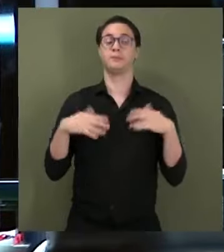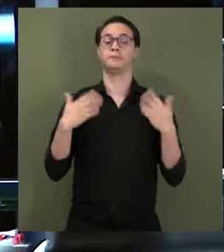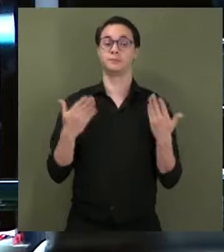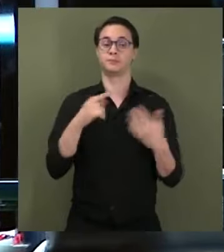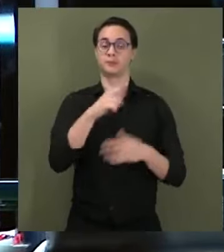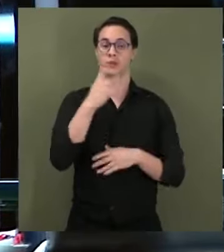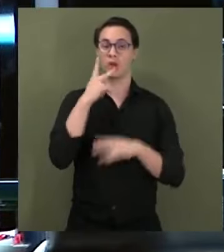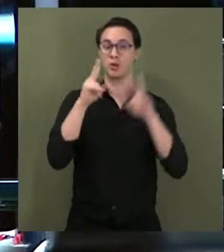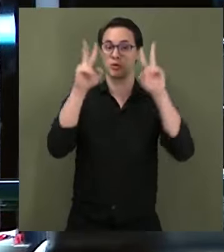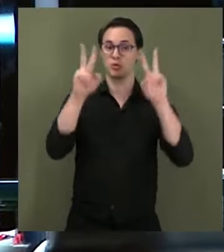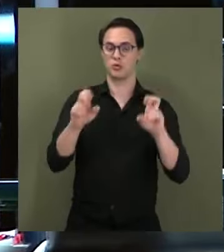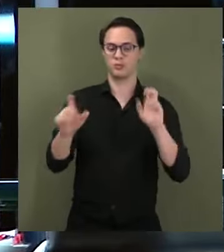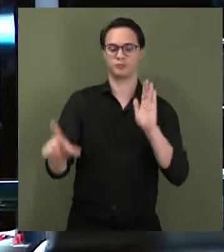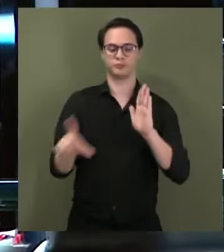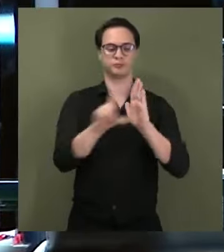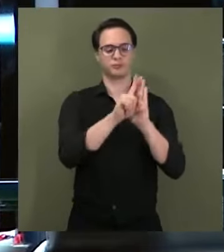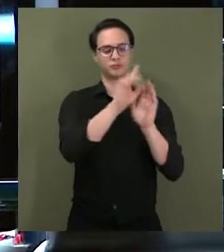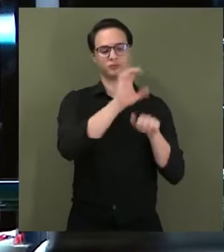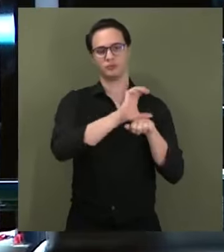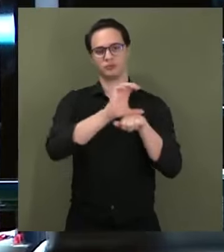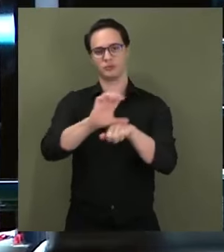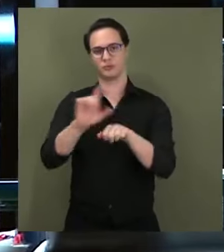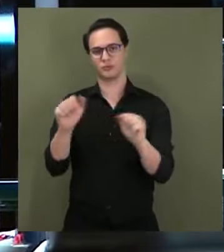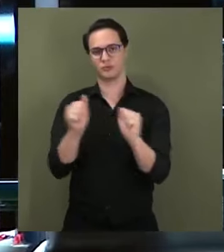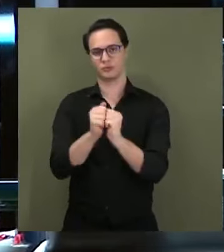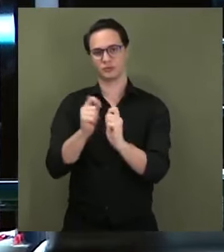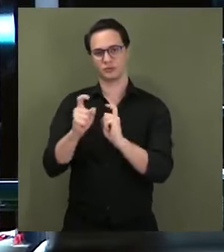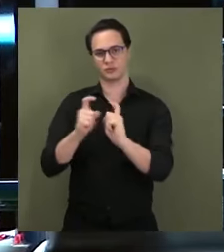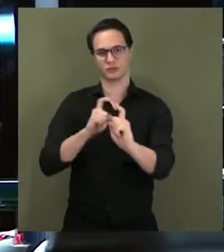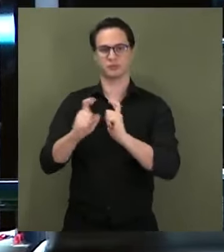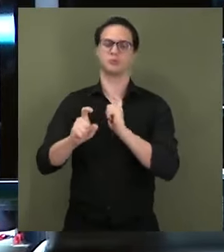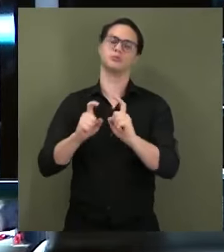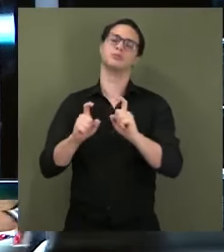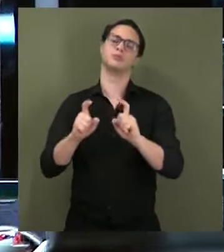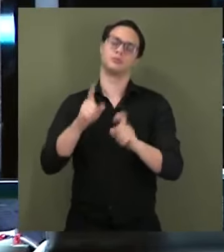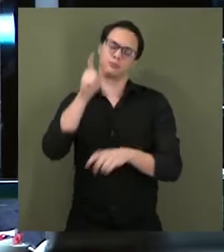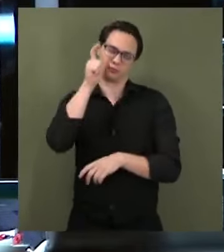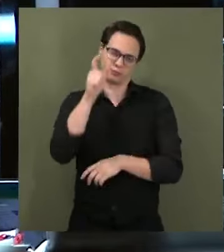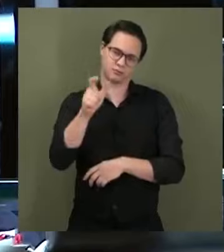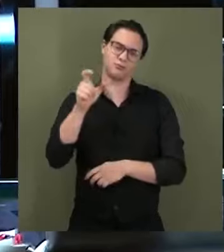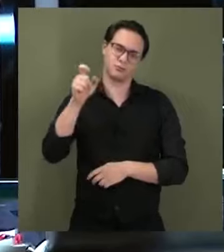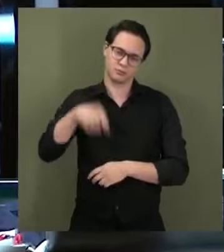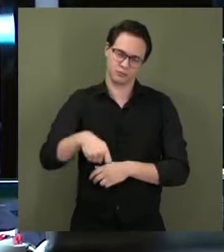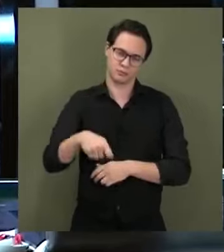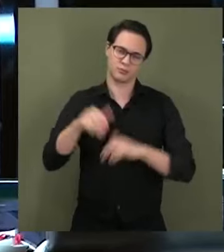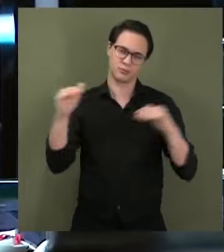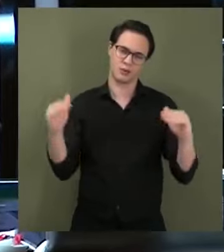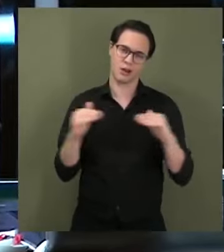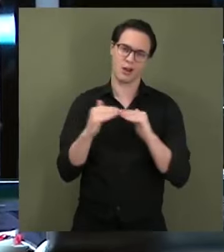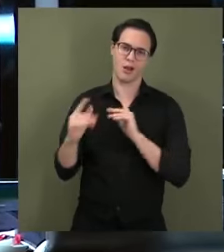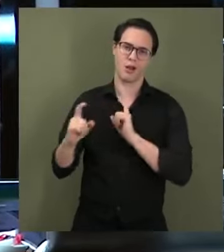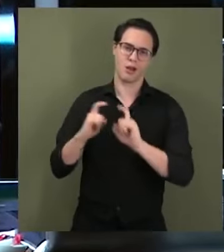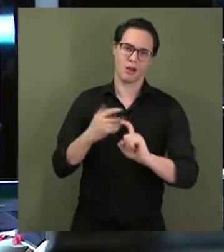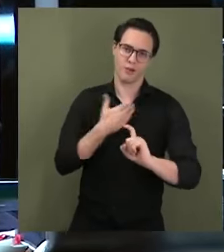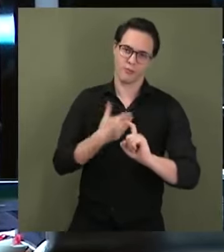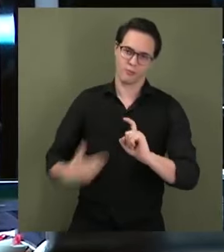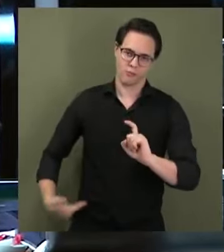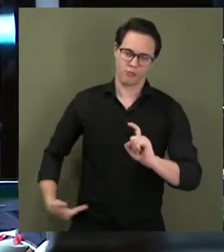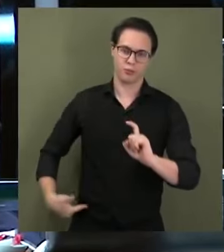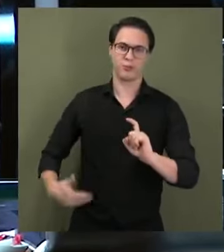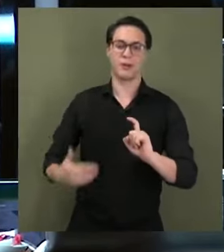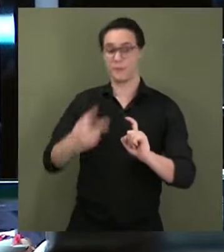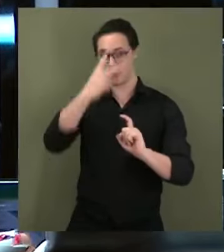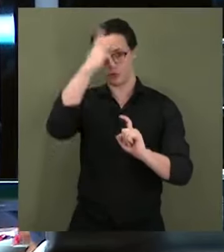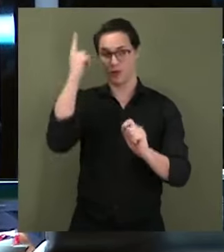da presunção de legalidade dos atos administrativos, também, obviamente, se interessa sobre a maneira à administração pública e aquele que